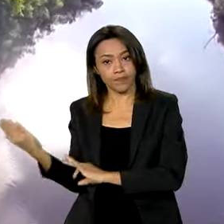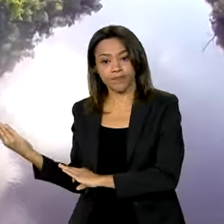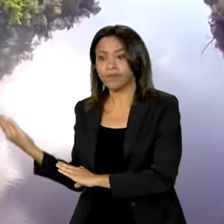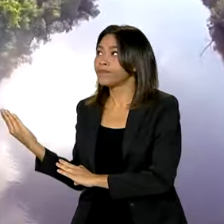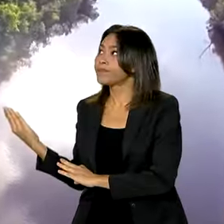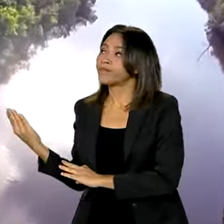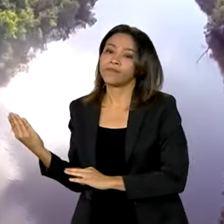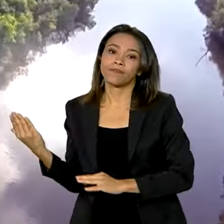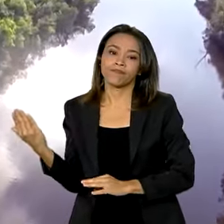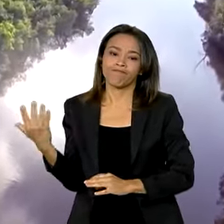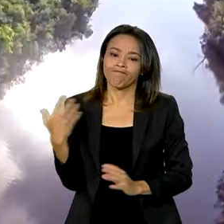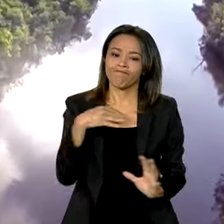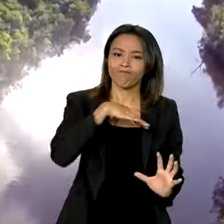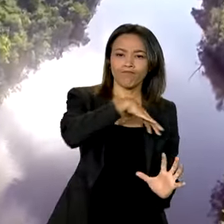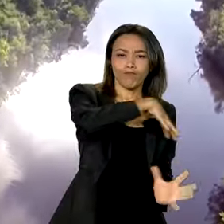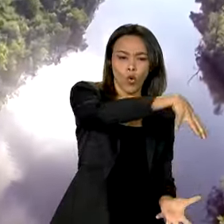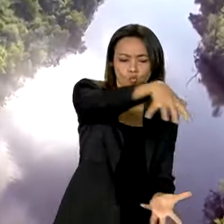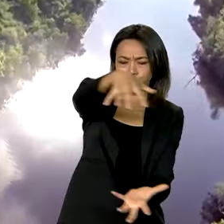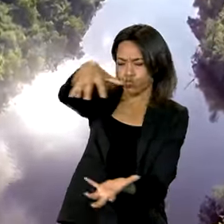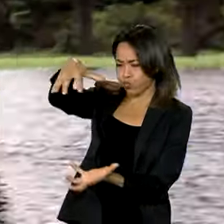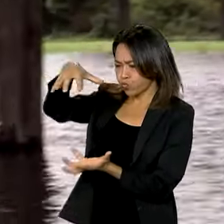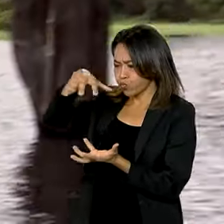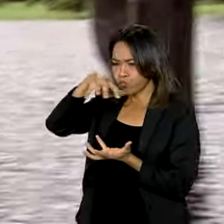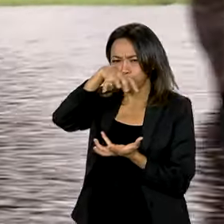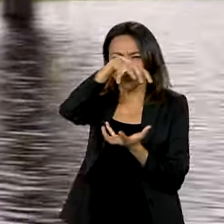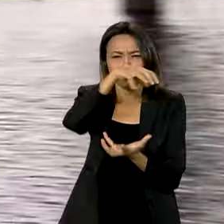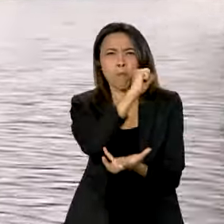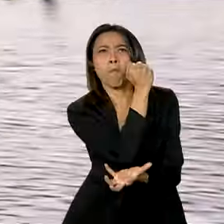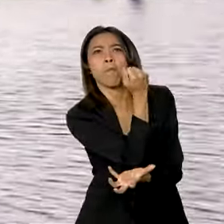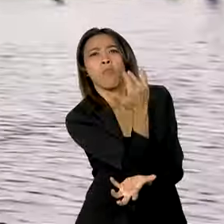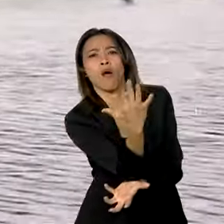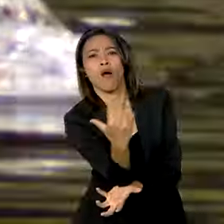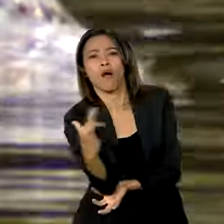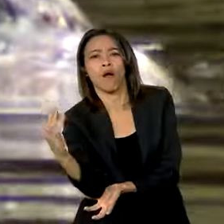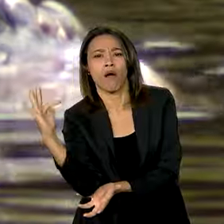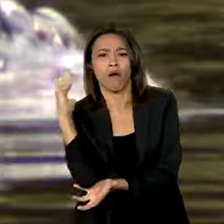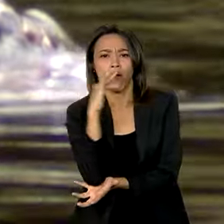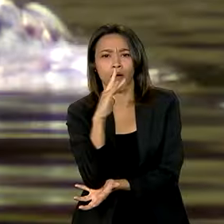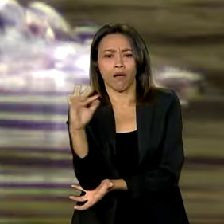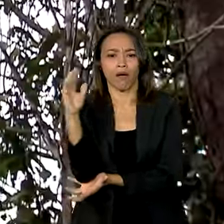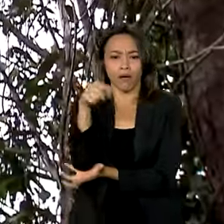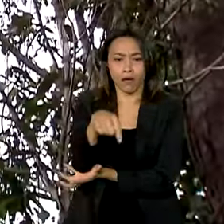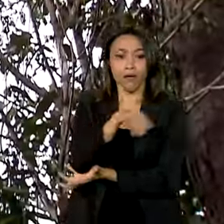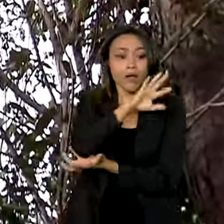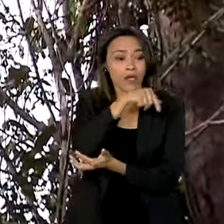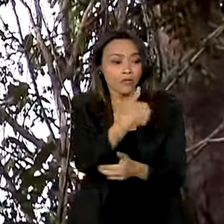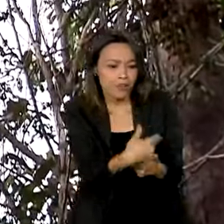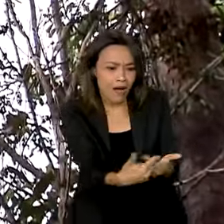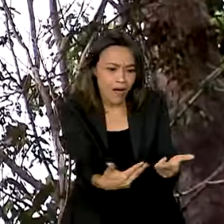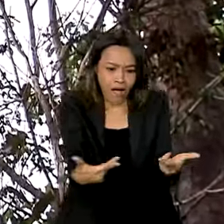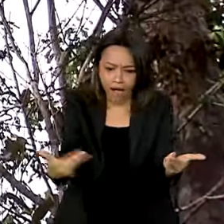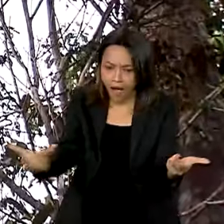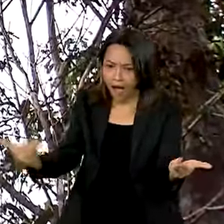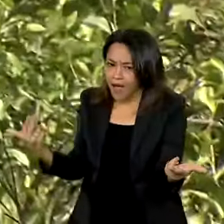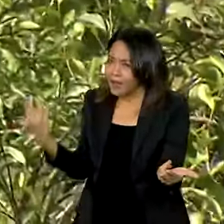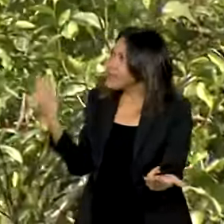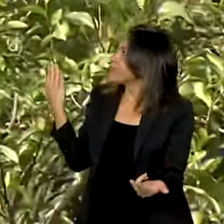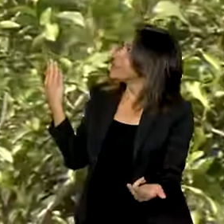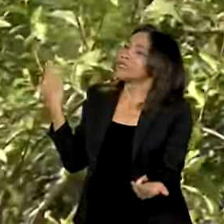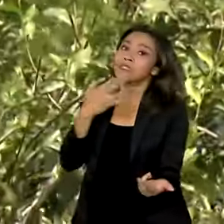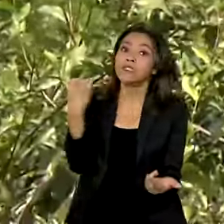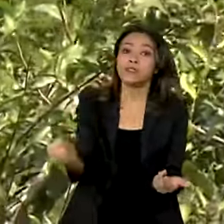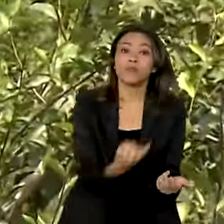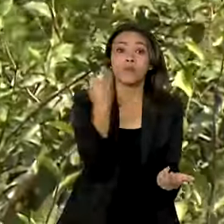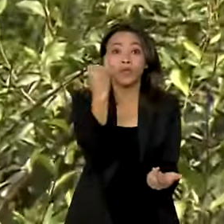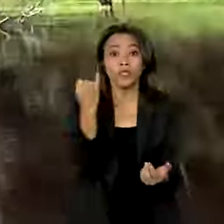Uma imensidão de biodiversidade, diferentes espécies da fauna e da flora, essenciais para a